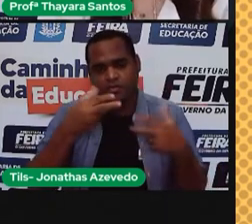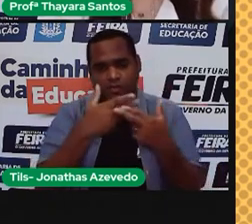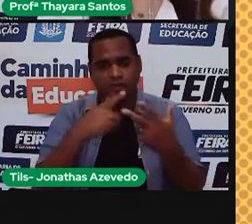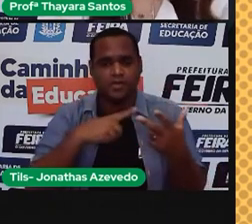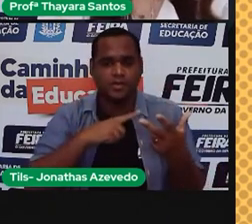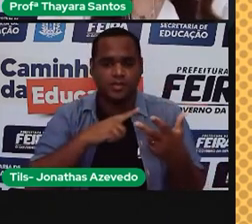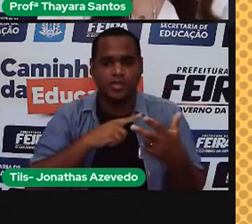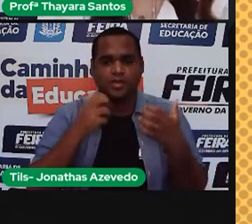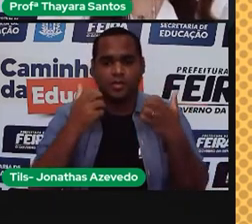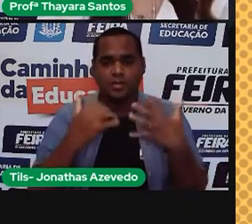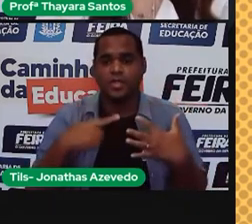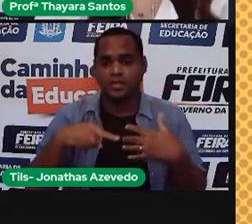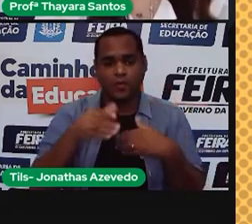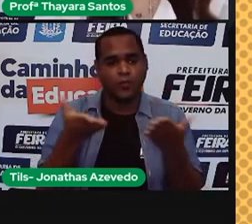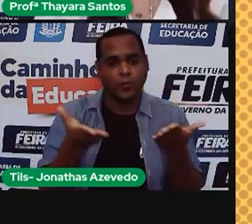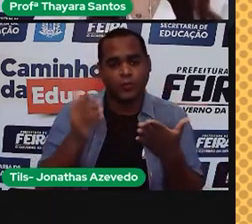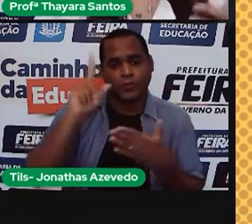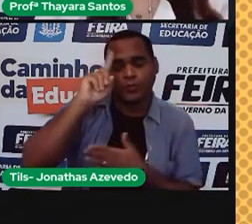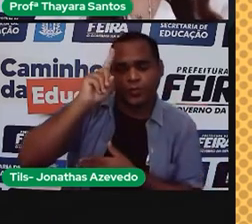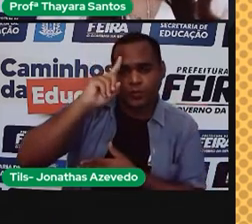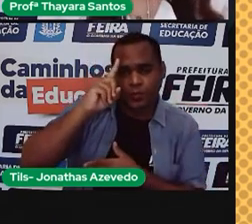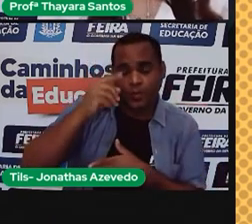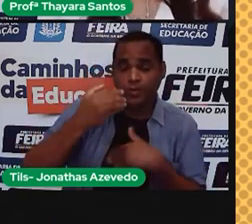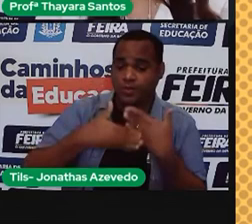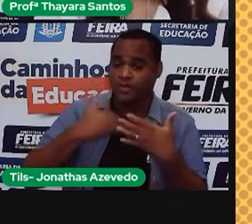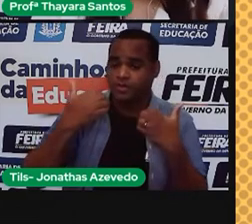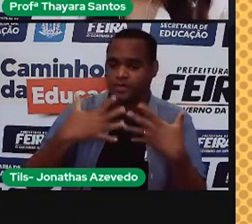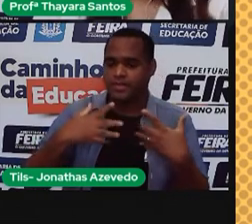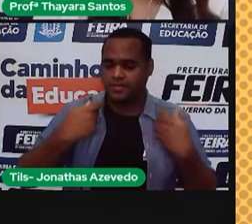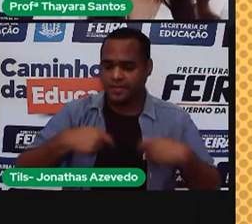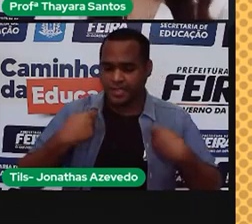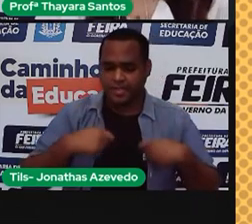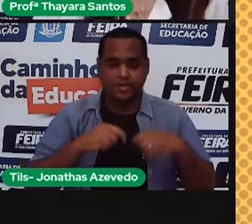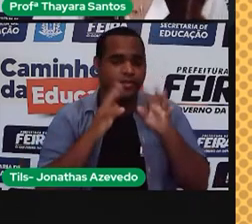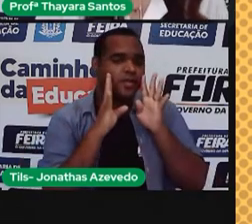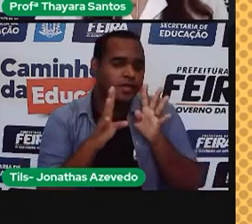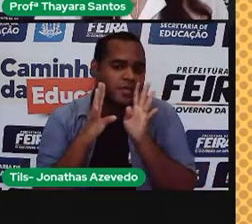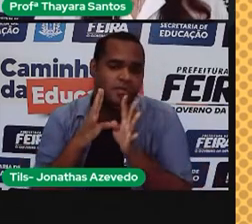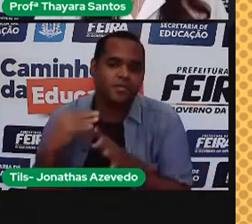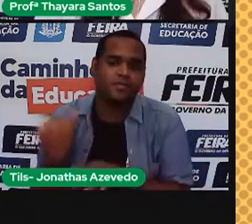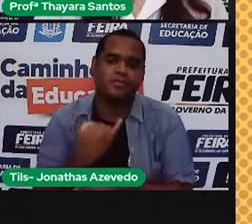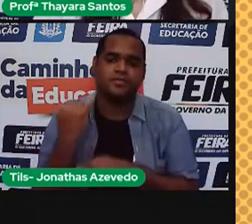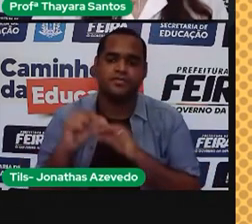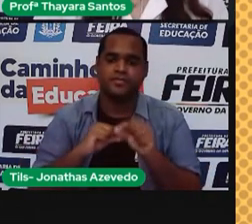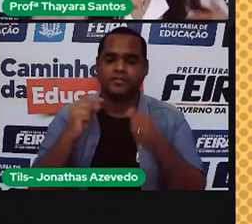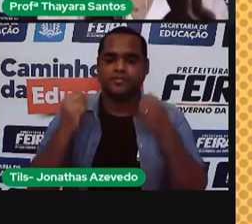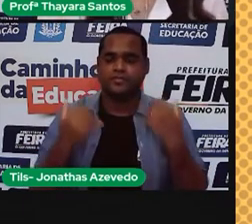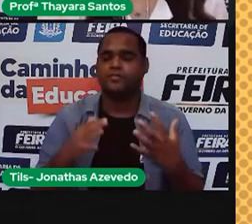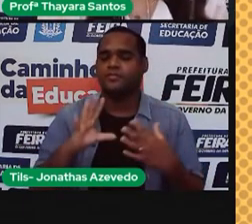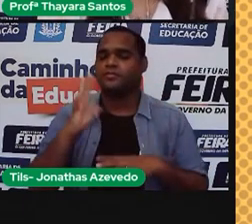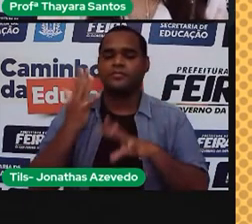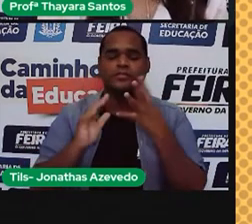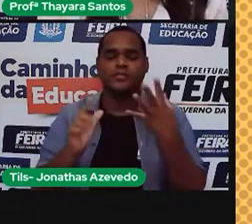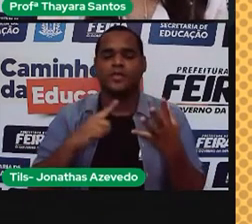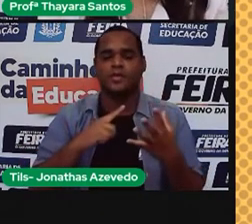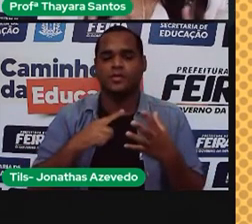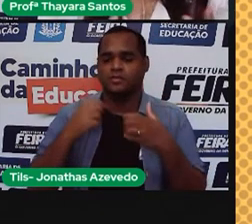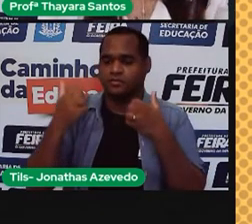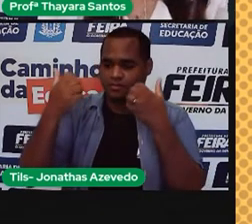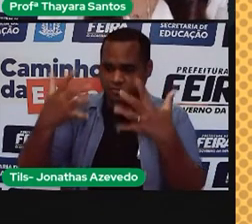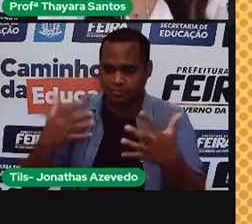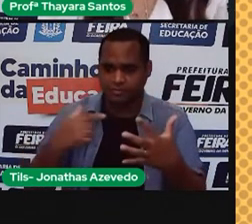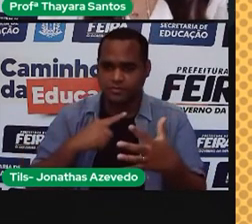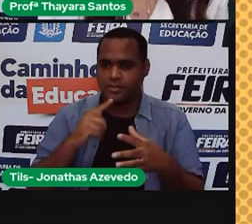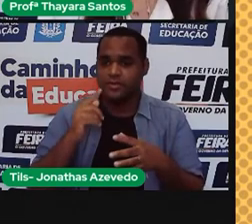a ver com o nosso cotidiano e que vocês precisam estar cientes dessas coisas que estão acontecendo. E quem sabe daí do outro lado não vai